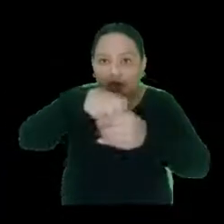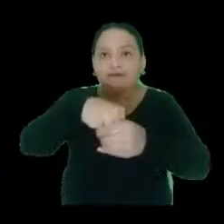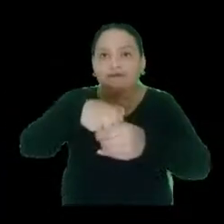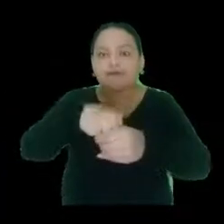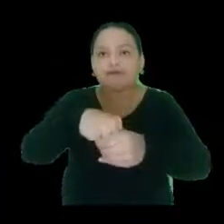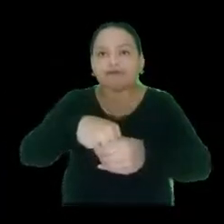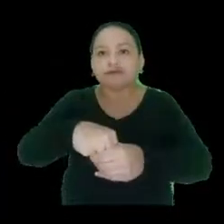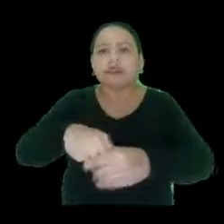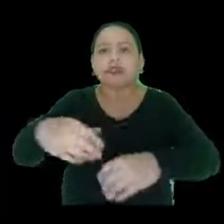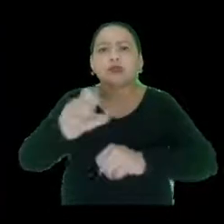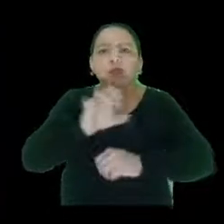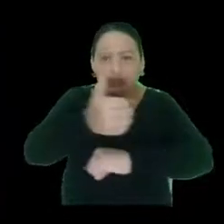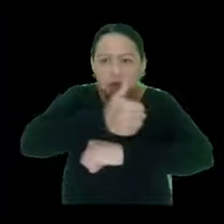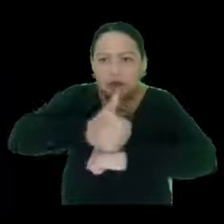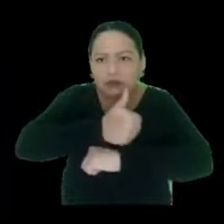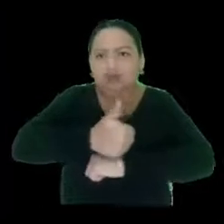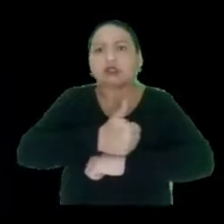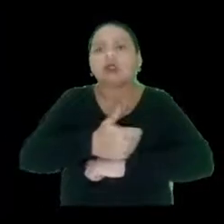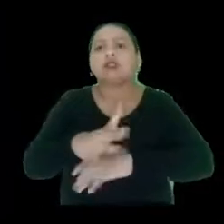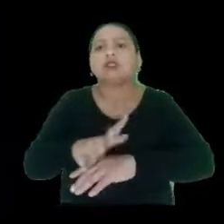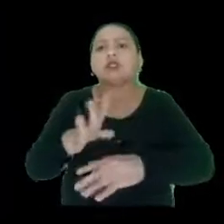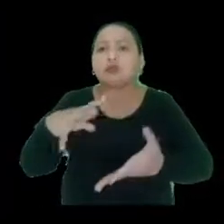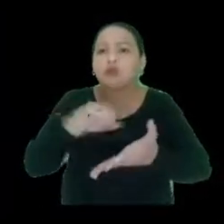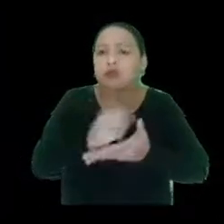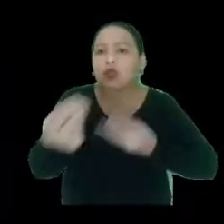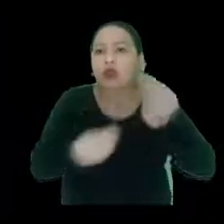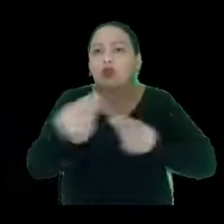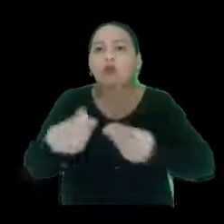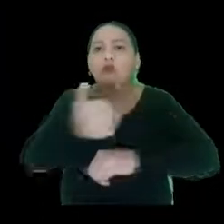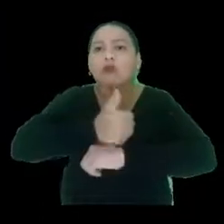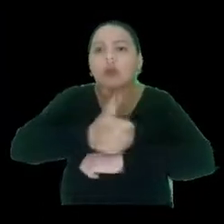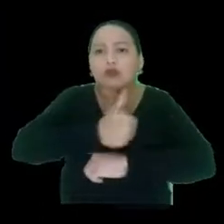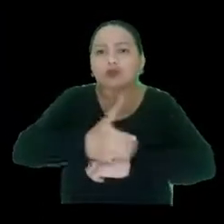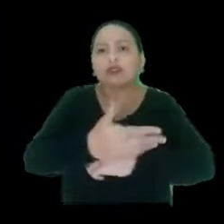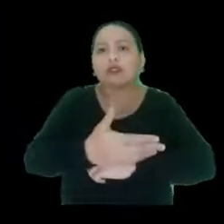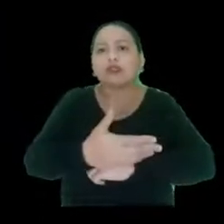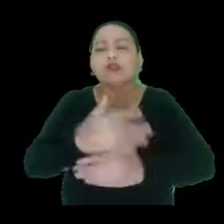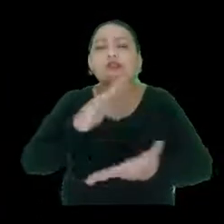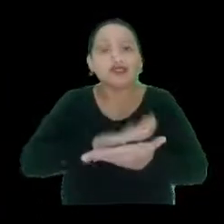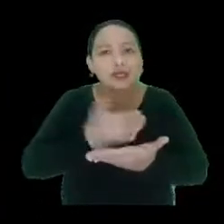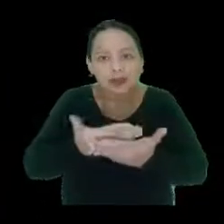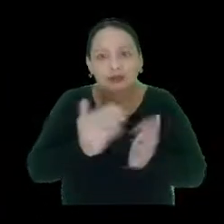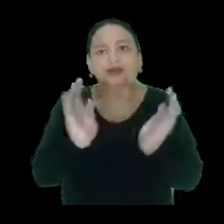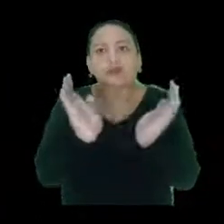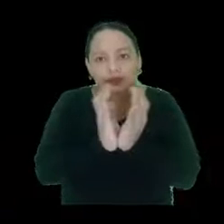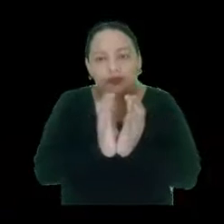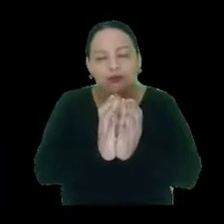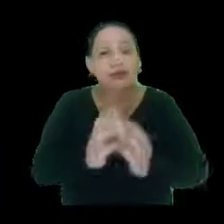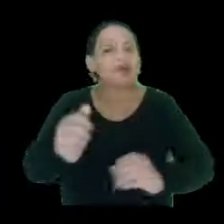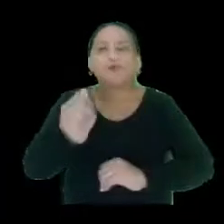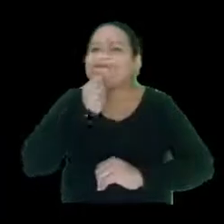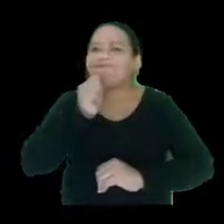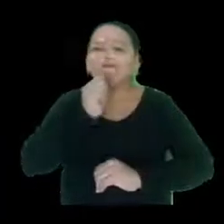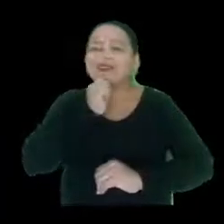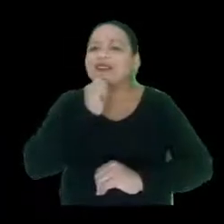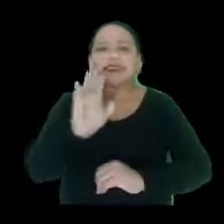Dentro da classificação de funções, né? Ele está no cadastro de ocupações na classe dos intérpretes. Então,